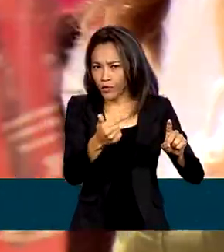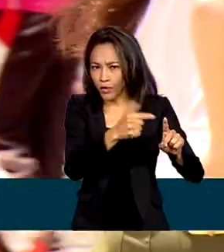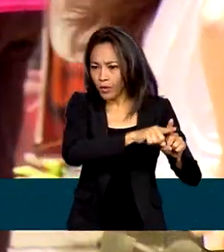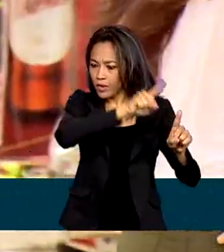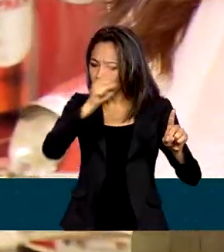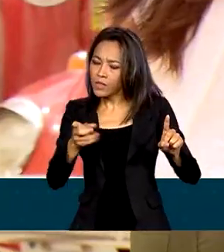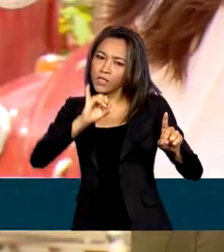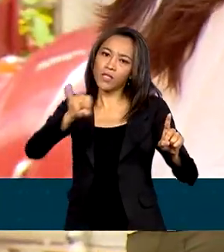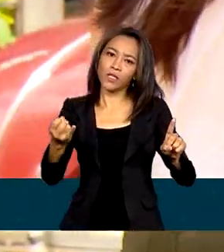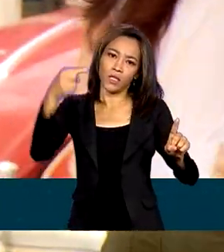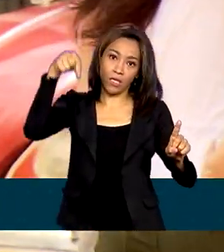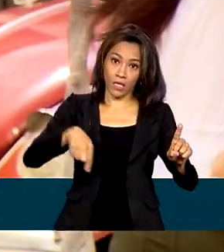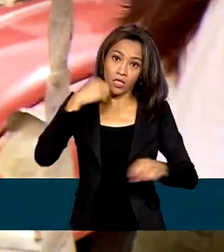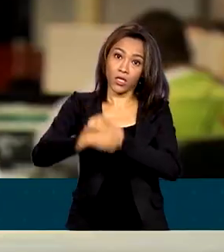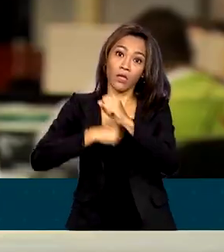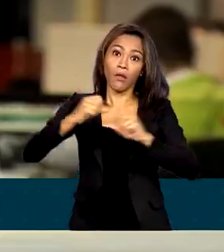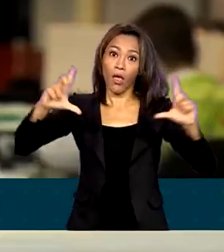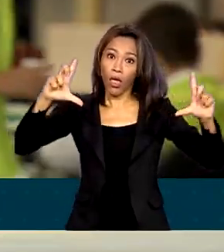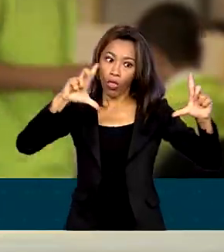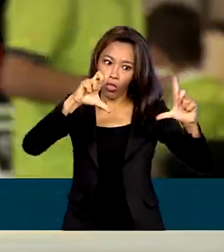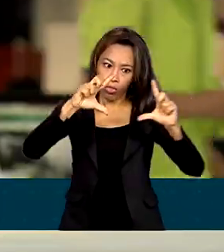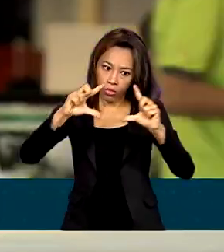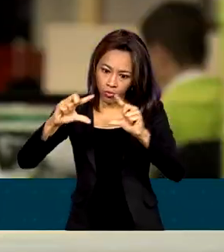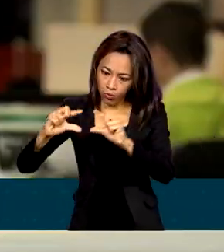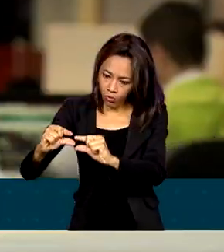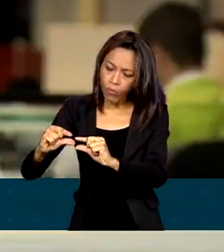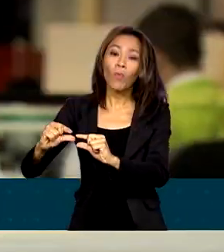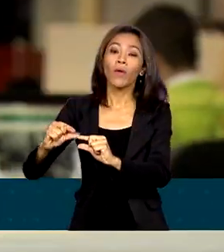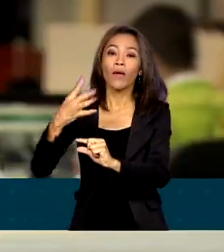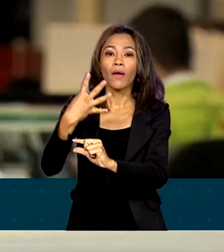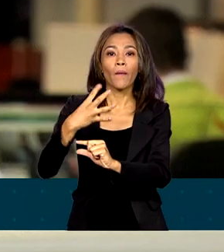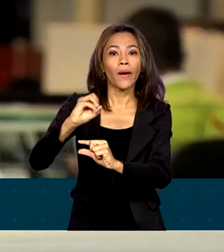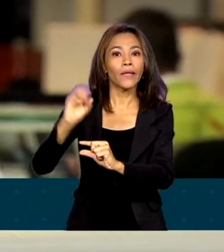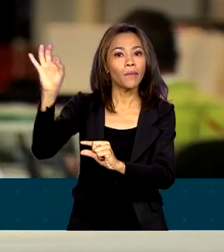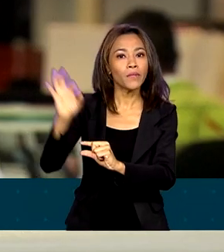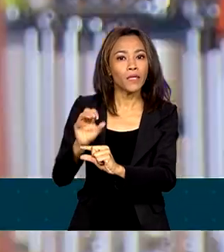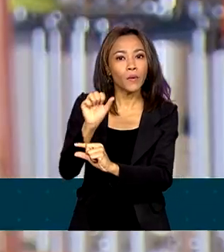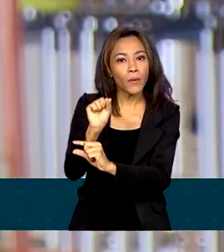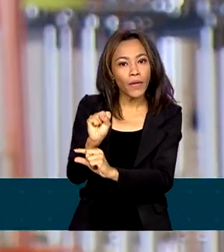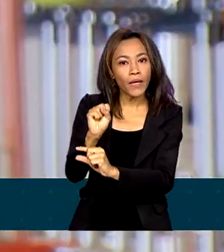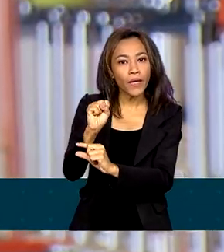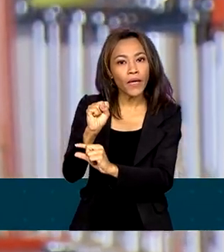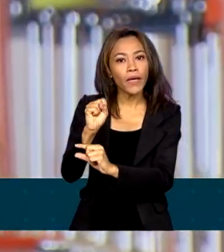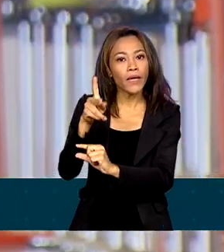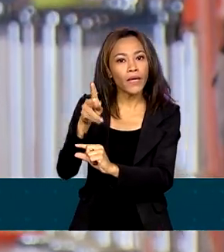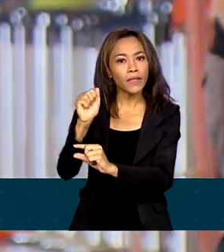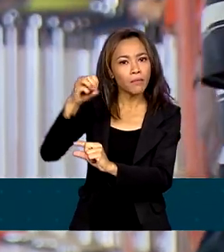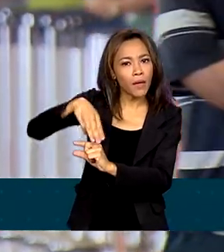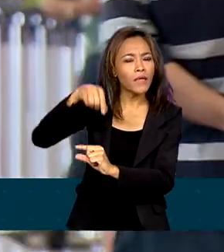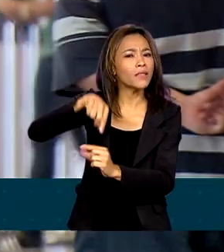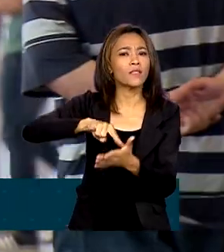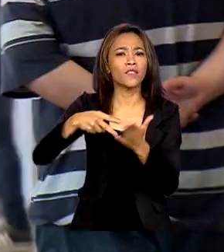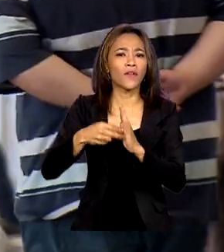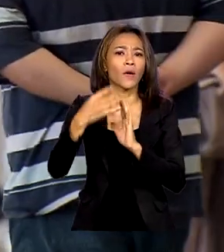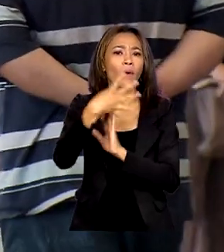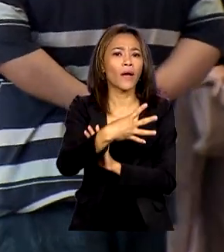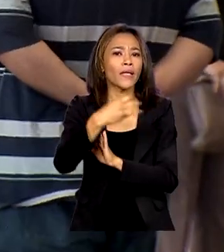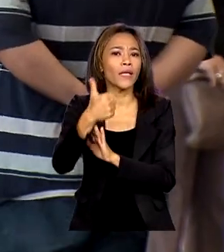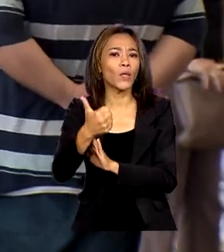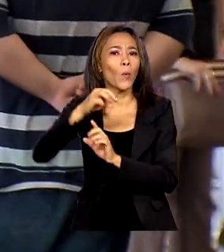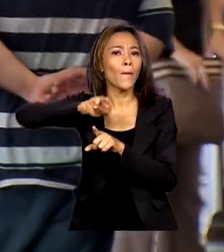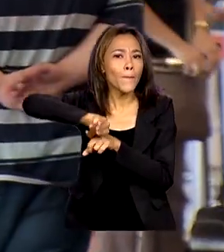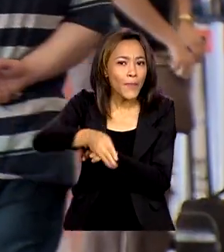janeiro deste ano diminuiu 40%. Isso representa 41 bilhões a menos